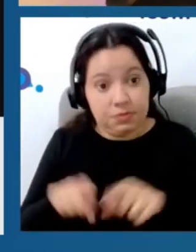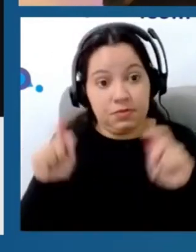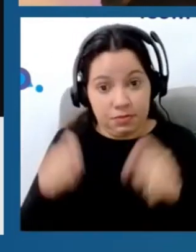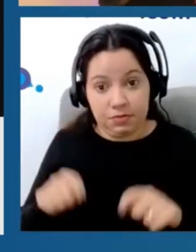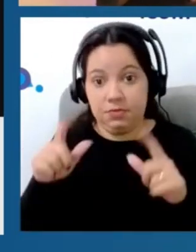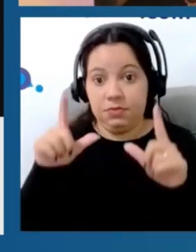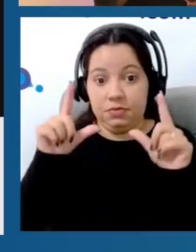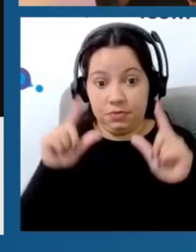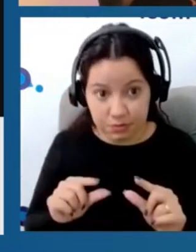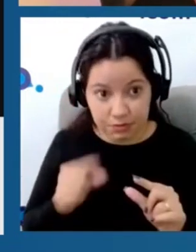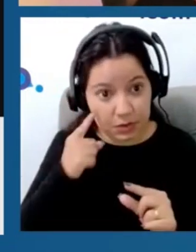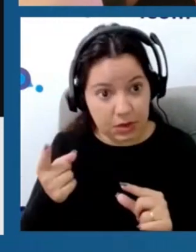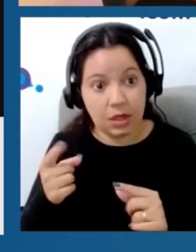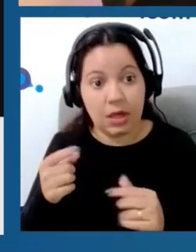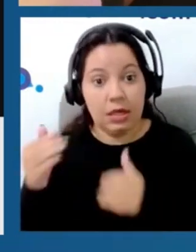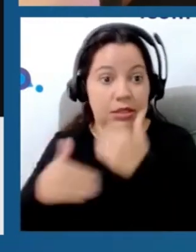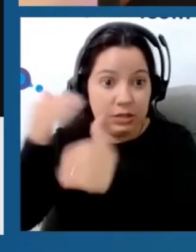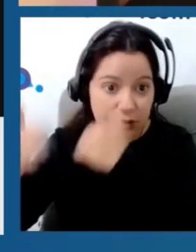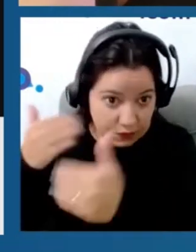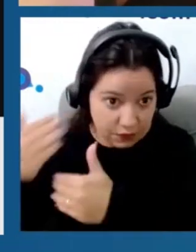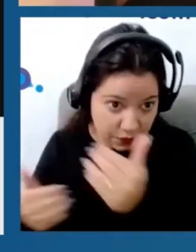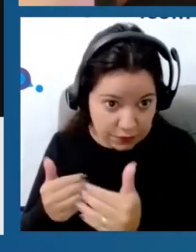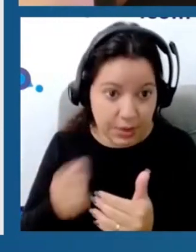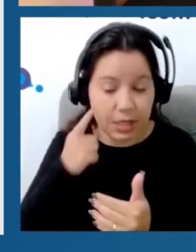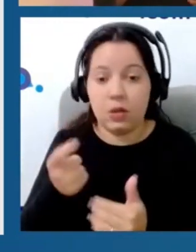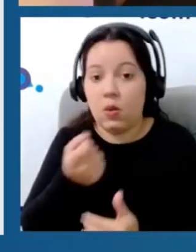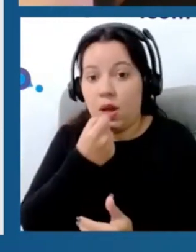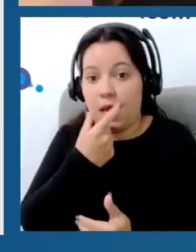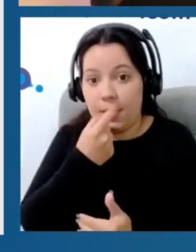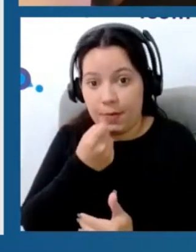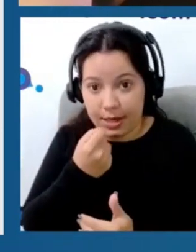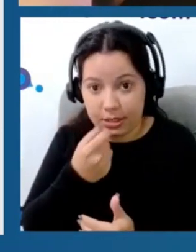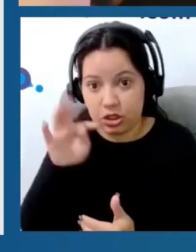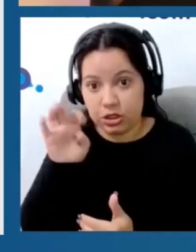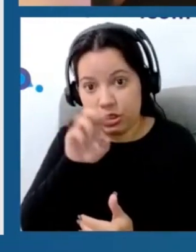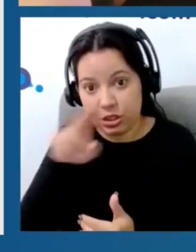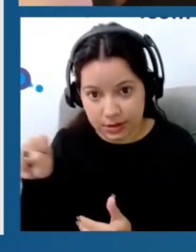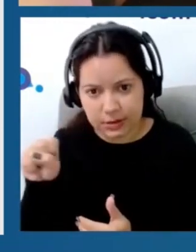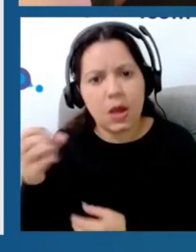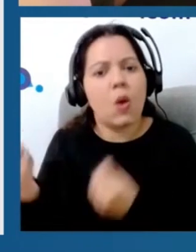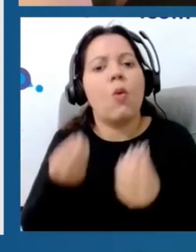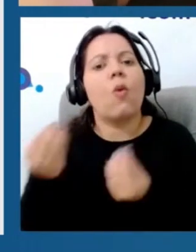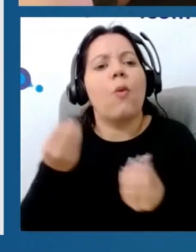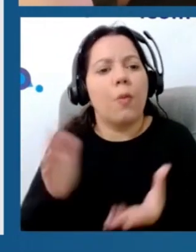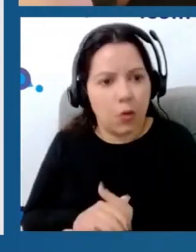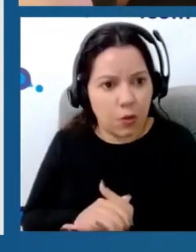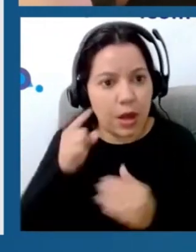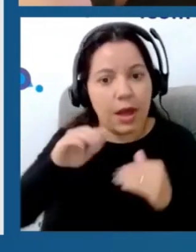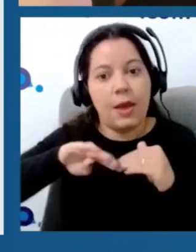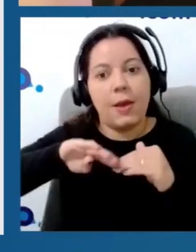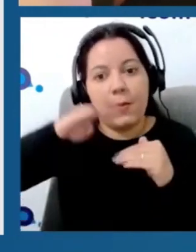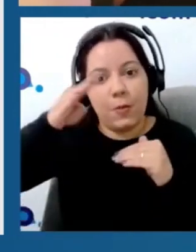eficácia e retardar o desenvolvimento de tolerância analgésica a tens. Como? Fazendo, na verdade, uma modulação desses